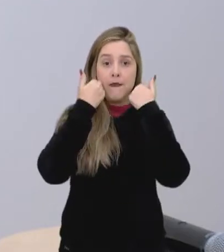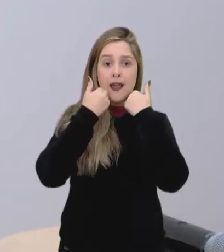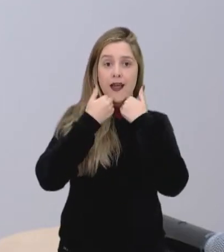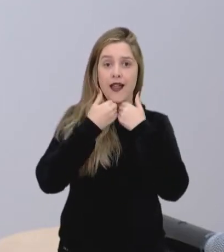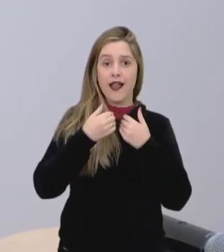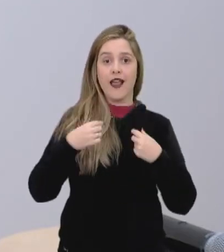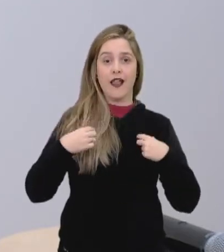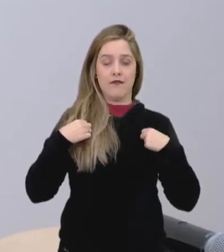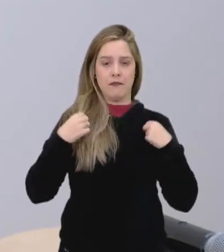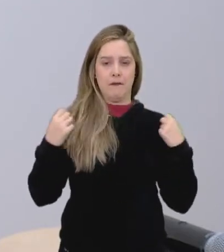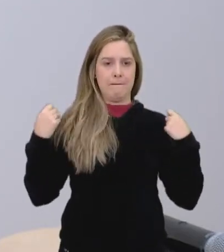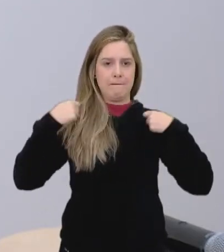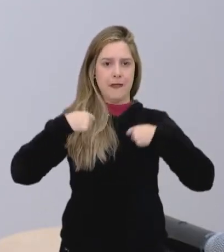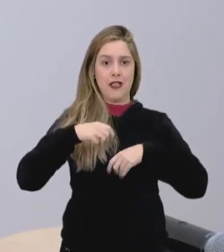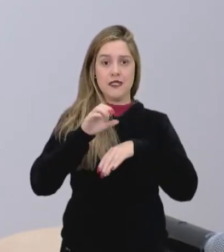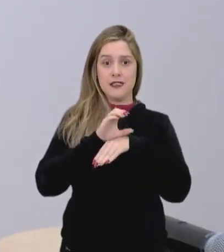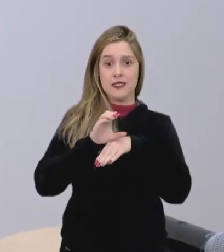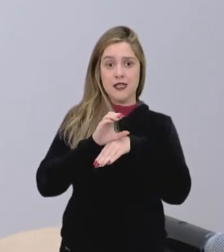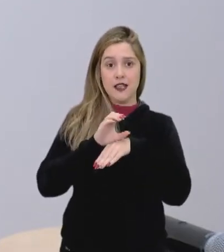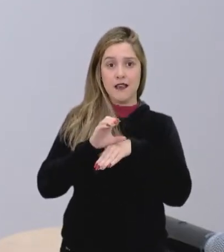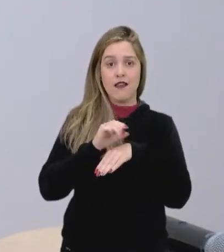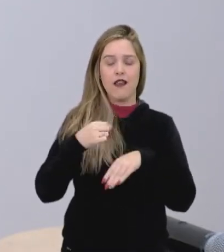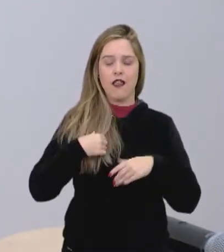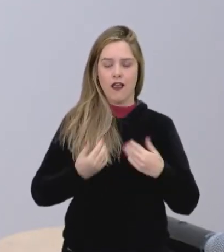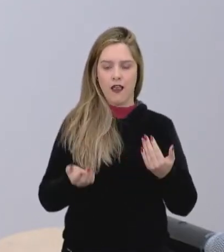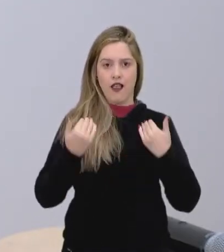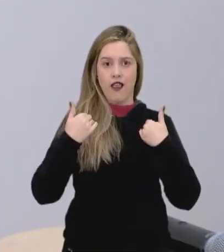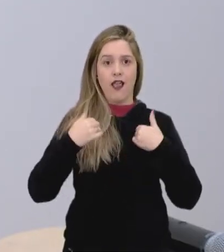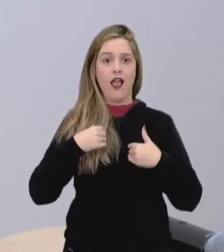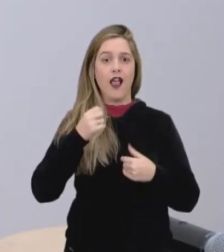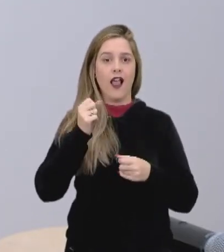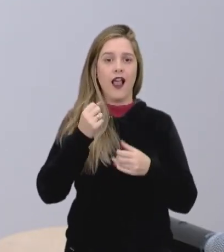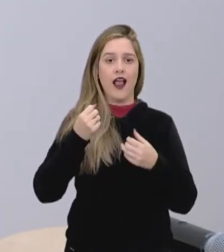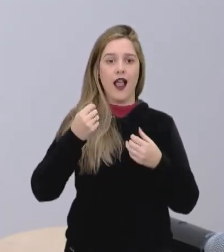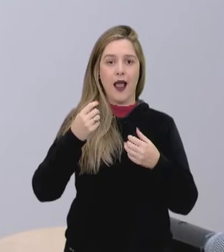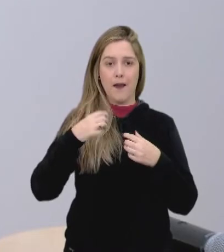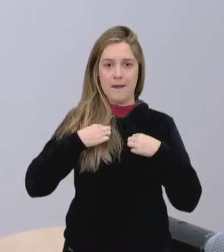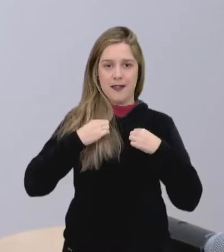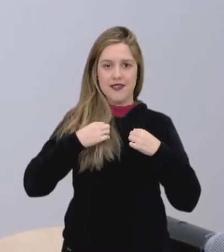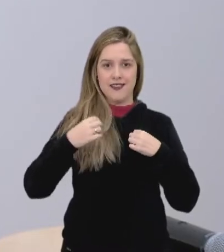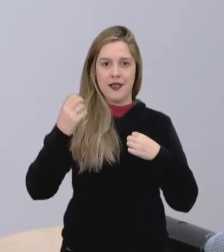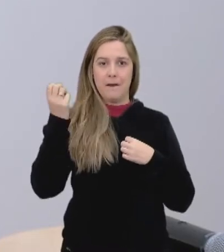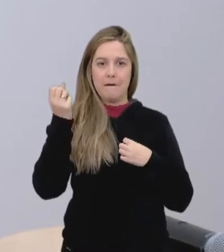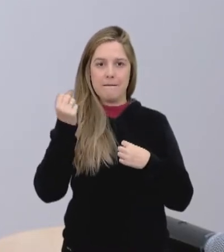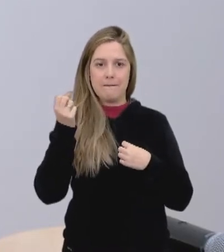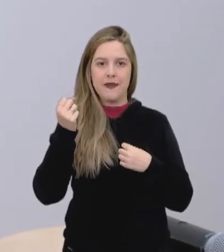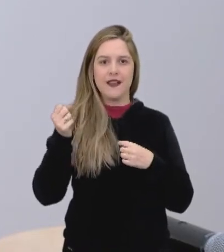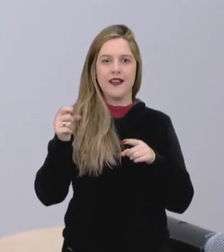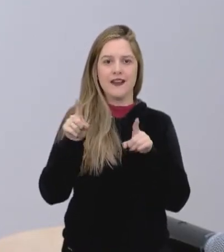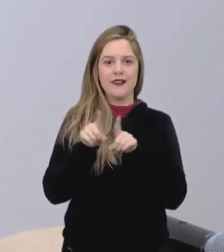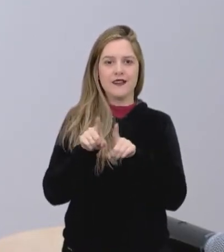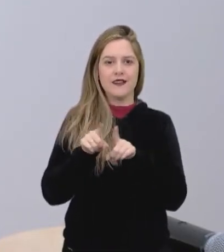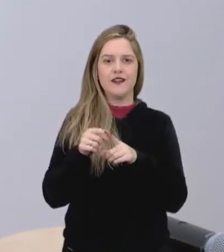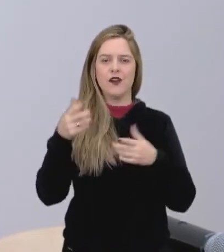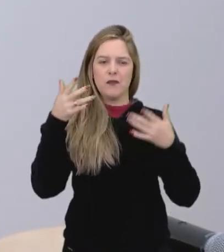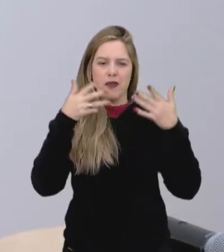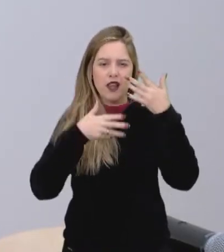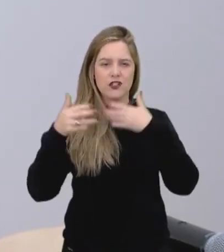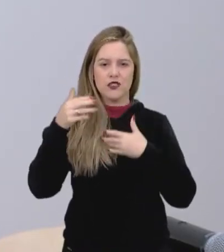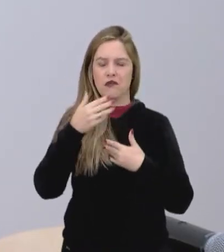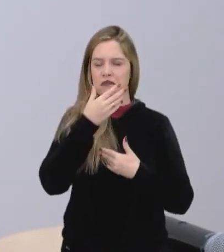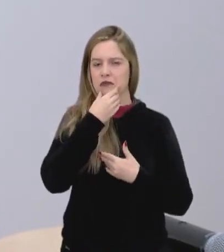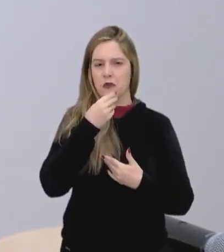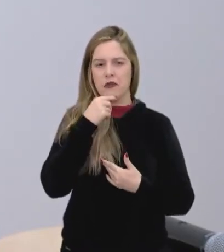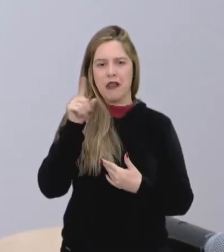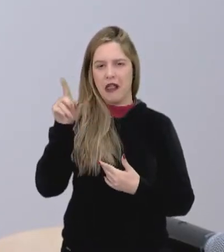estou de blazer cinza, com uma camiseta em homenagem a um filme italiano chamado La Grande Bellezza, com